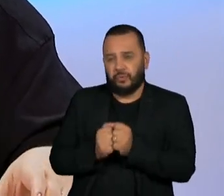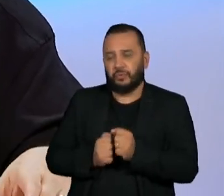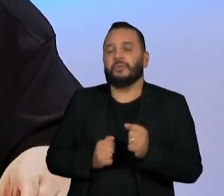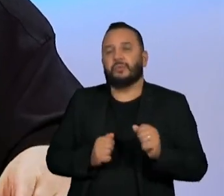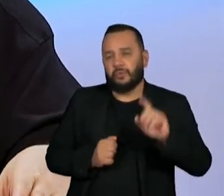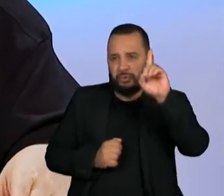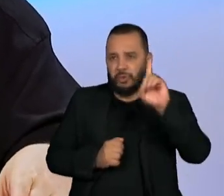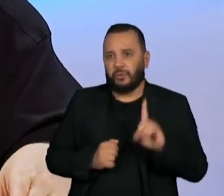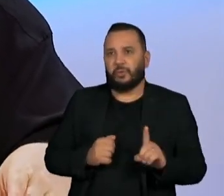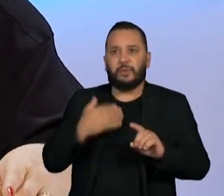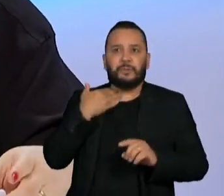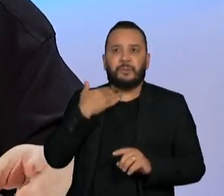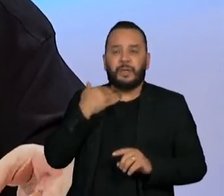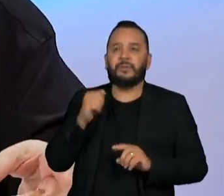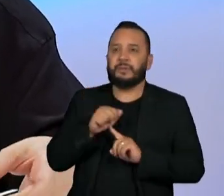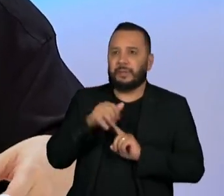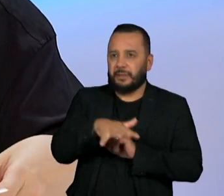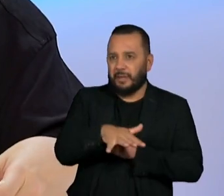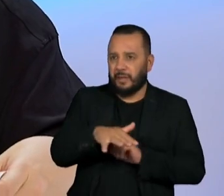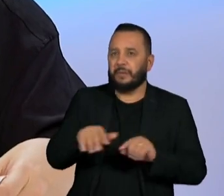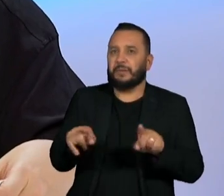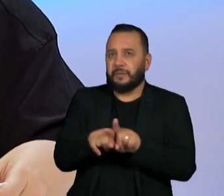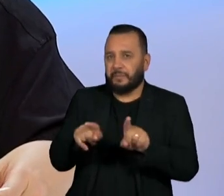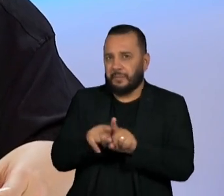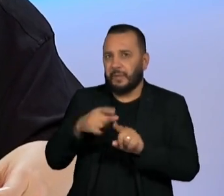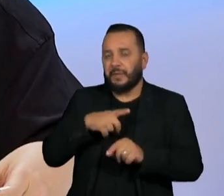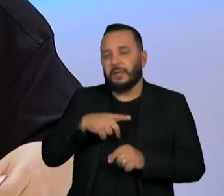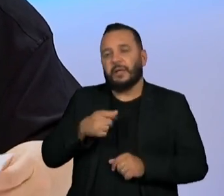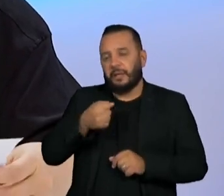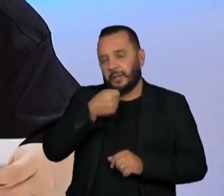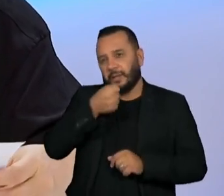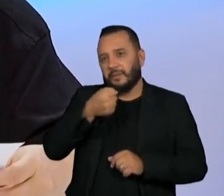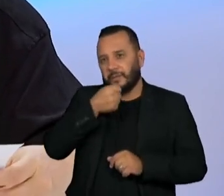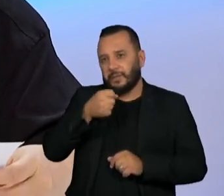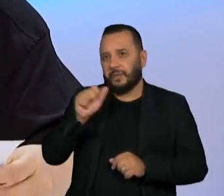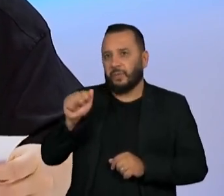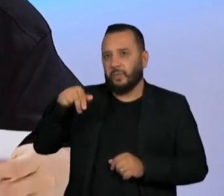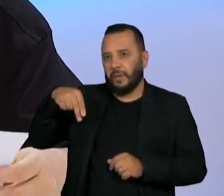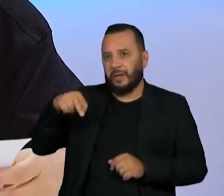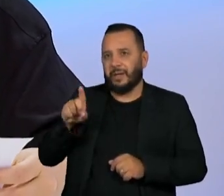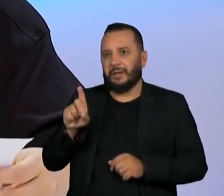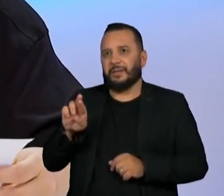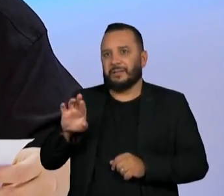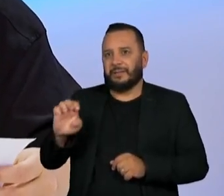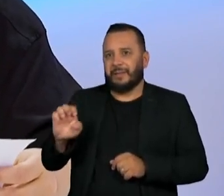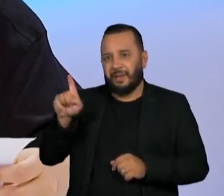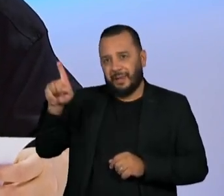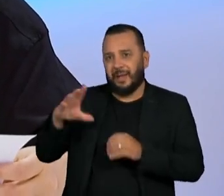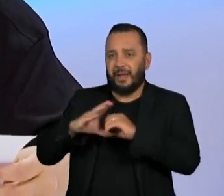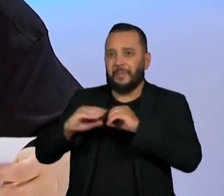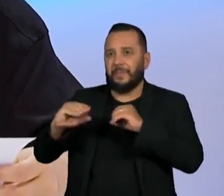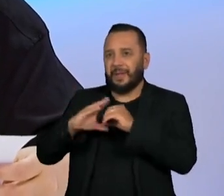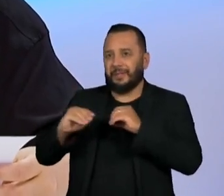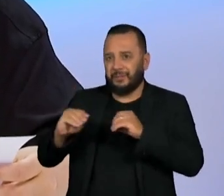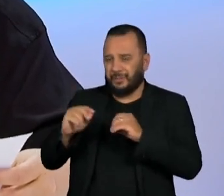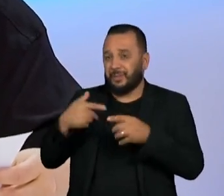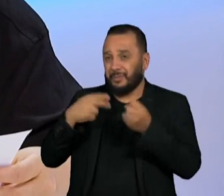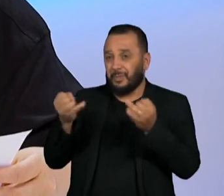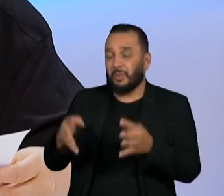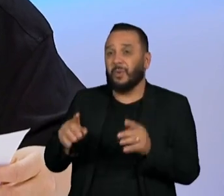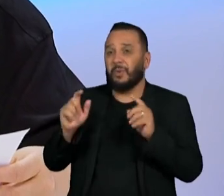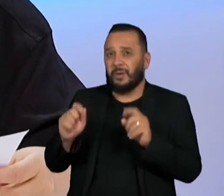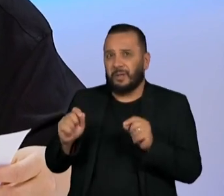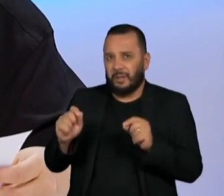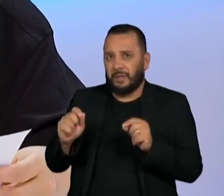Central, também na entrevista do economista André Lara Rezende no Canal Livre da Band, sobre a